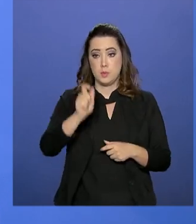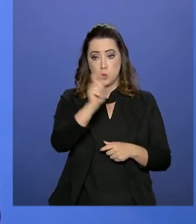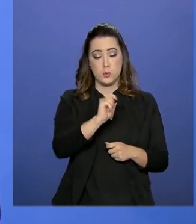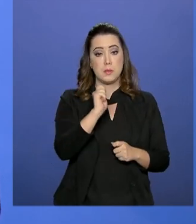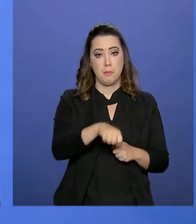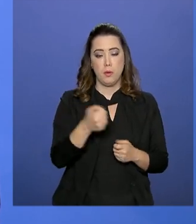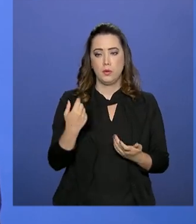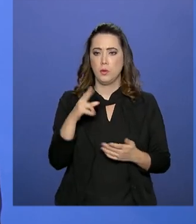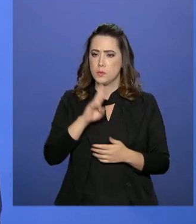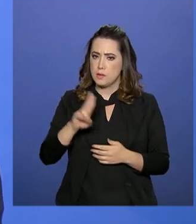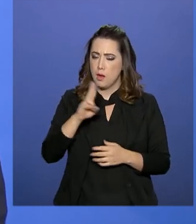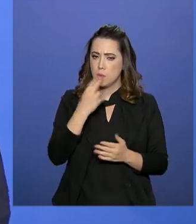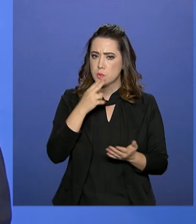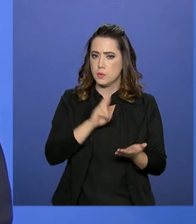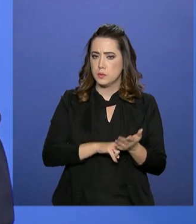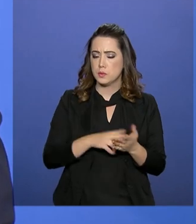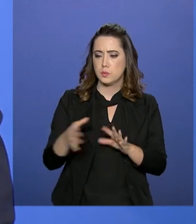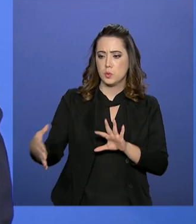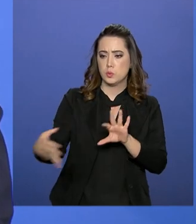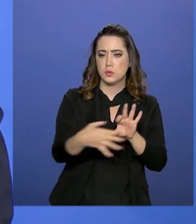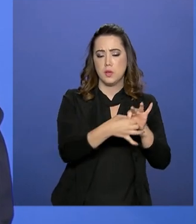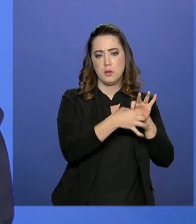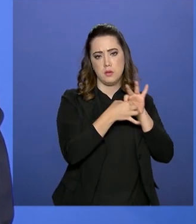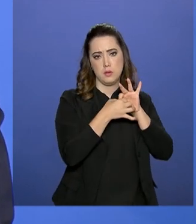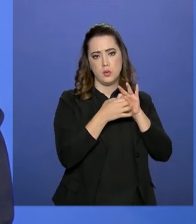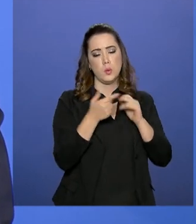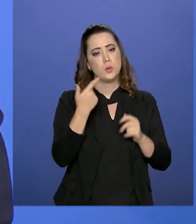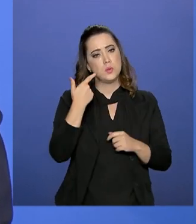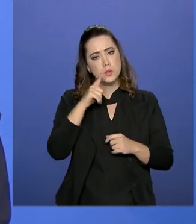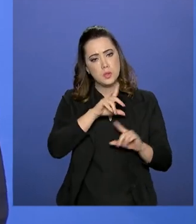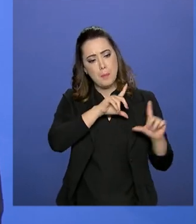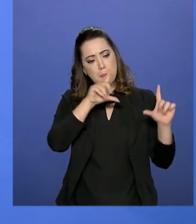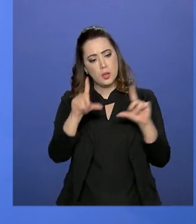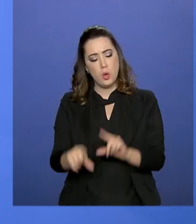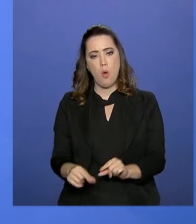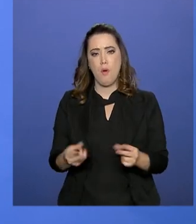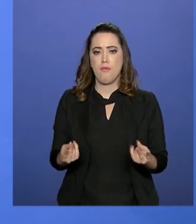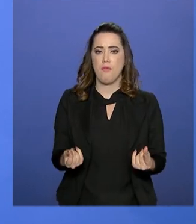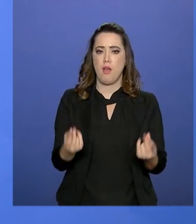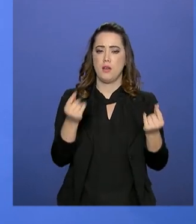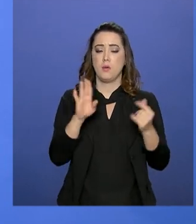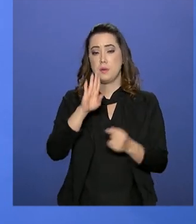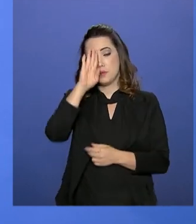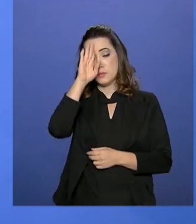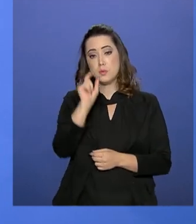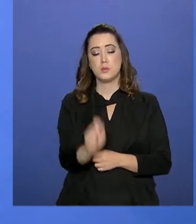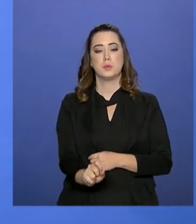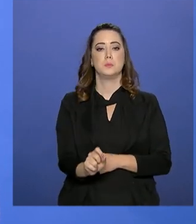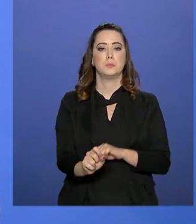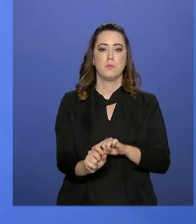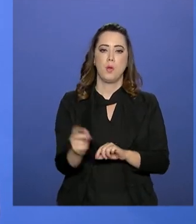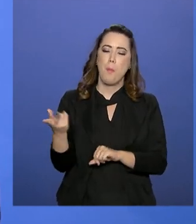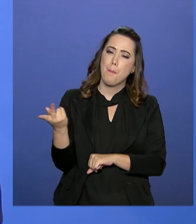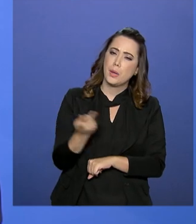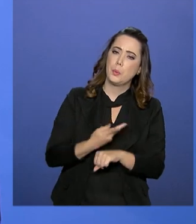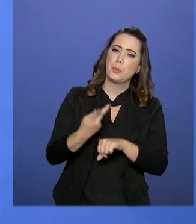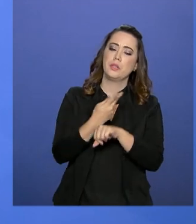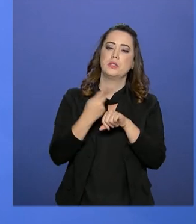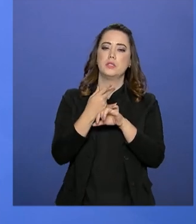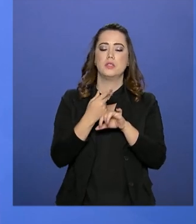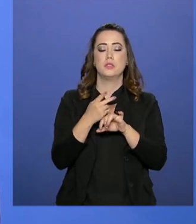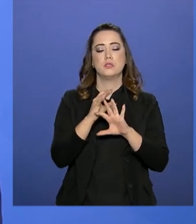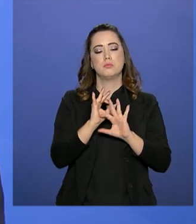canais através de parcerias, obtendo menor custo e, principalmente, buscando a